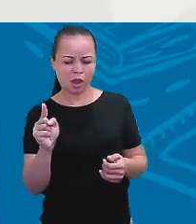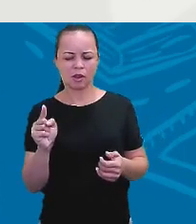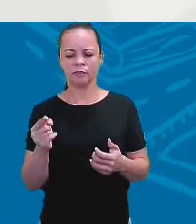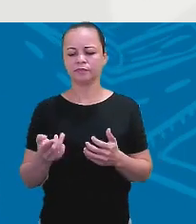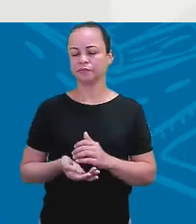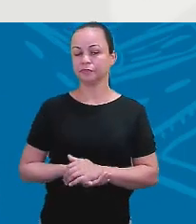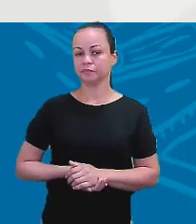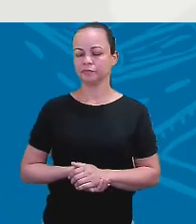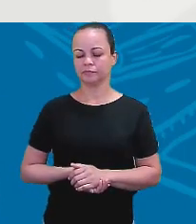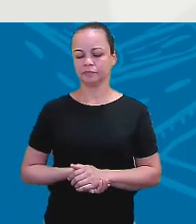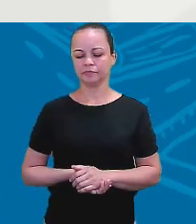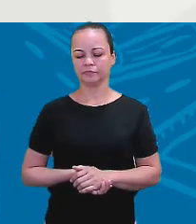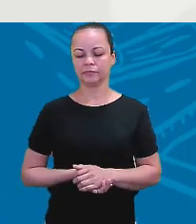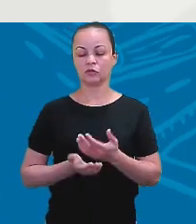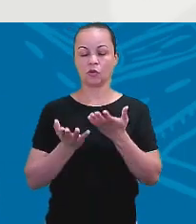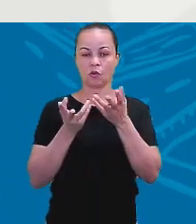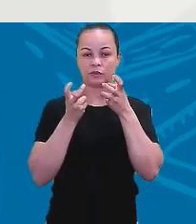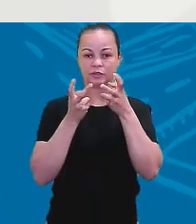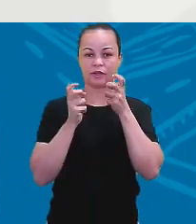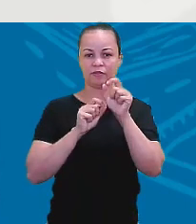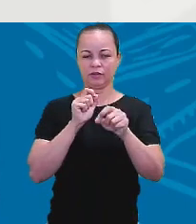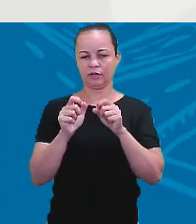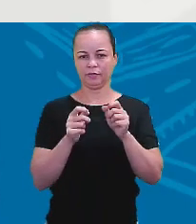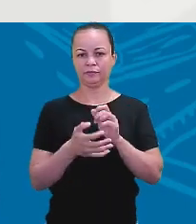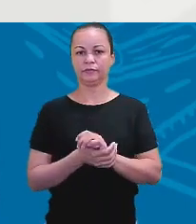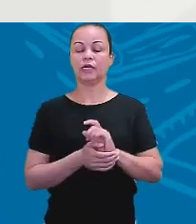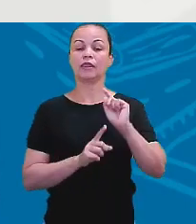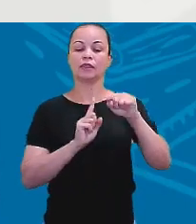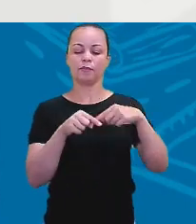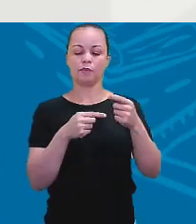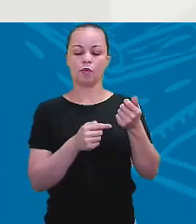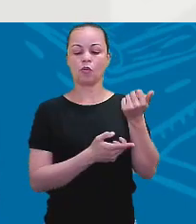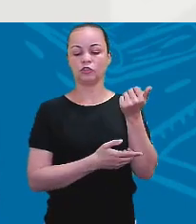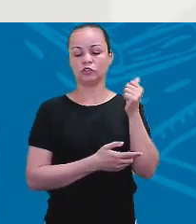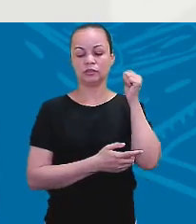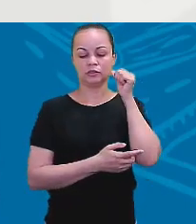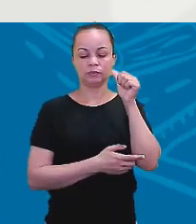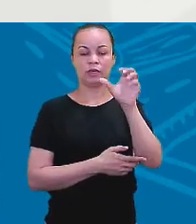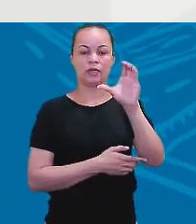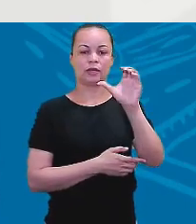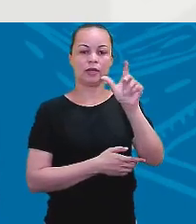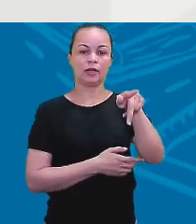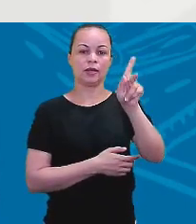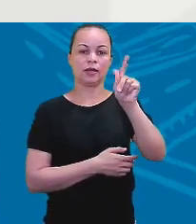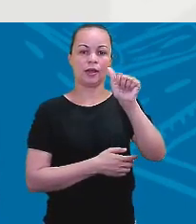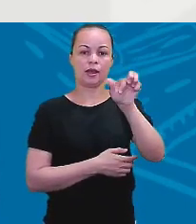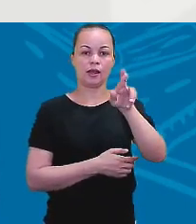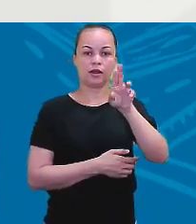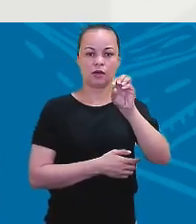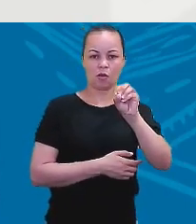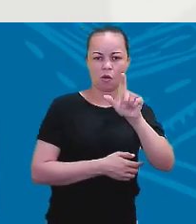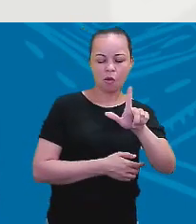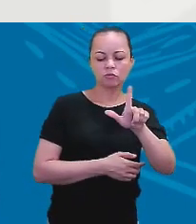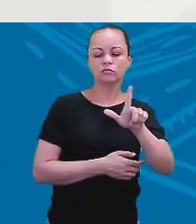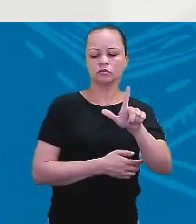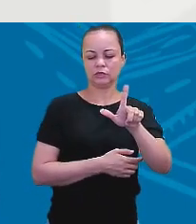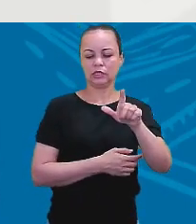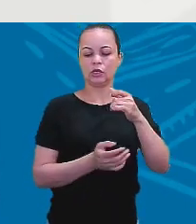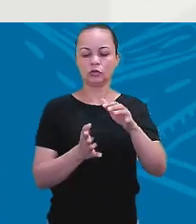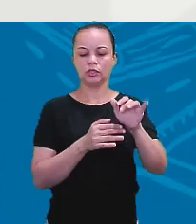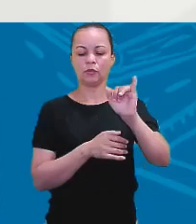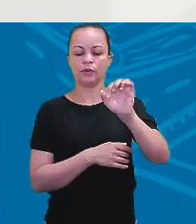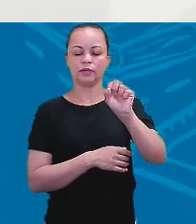card. Veja que aqui, ó. Depois de Carol, tem o esnant. Se eu tenho o esnant, eu estou negando.